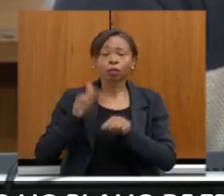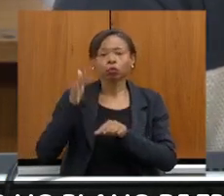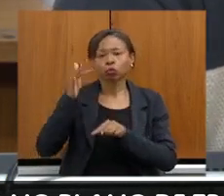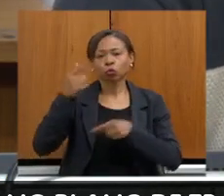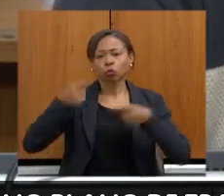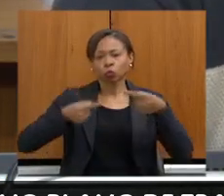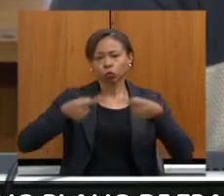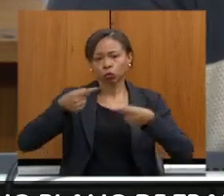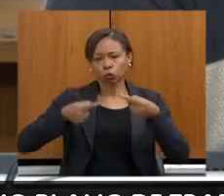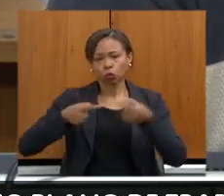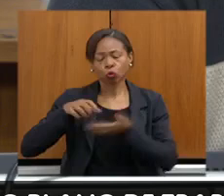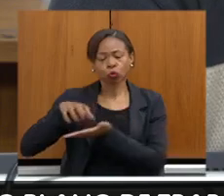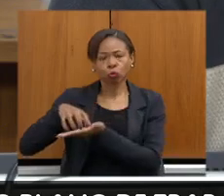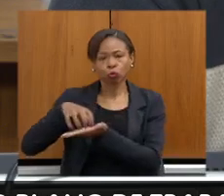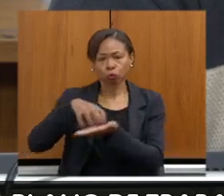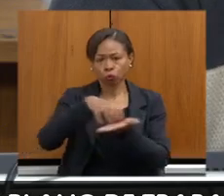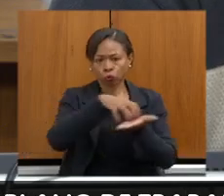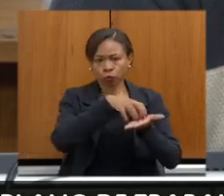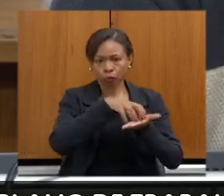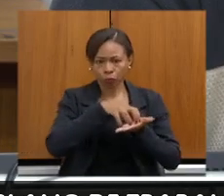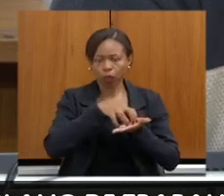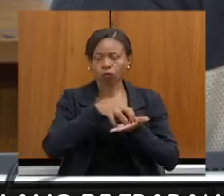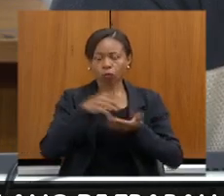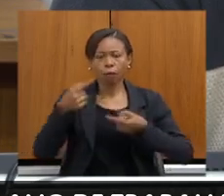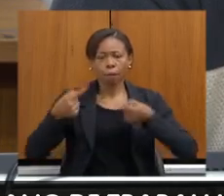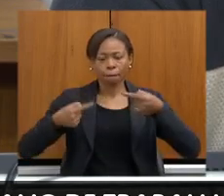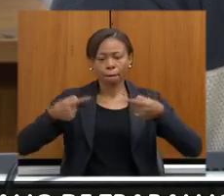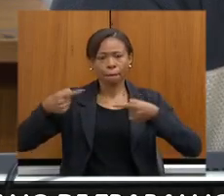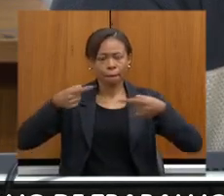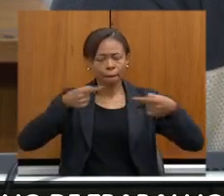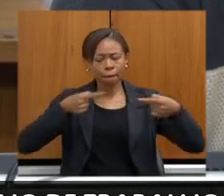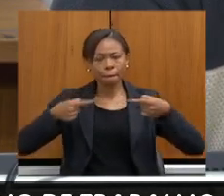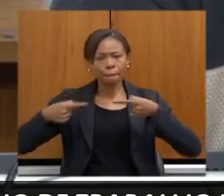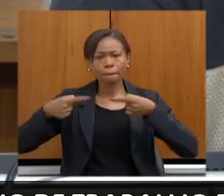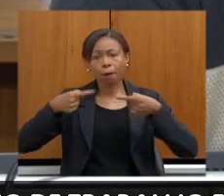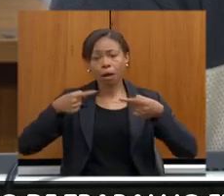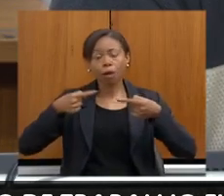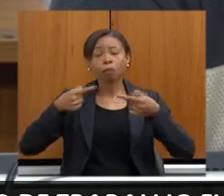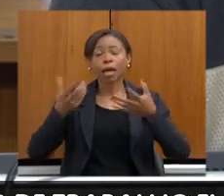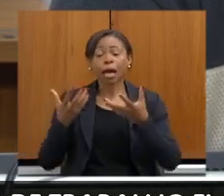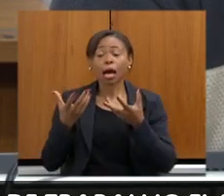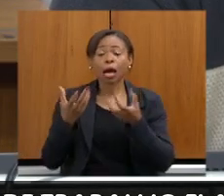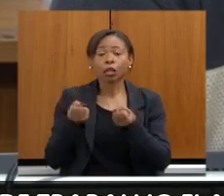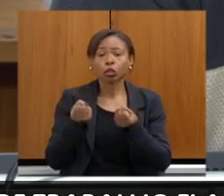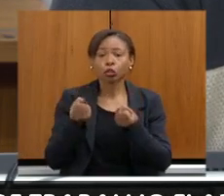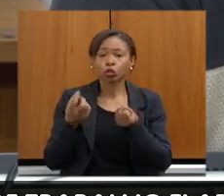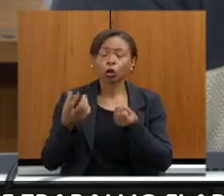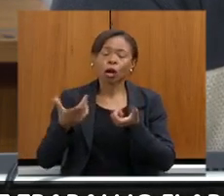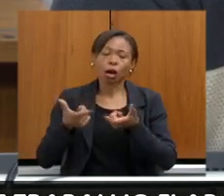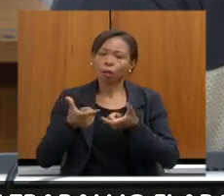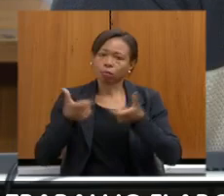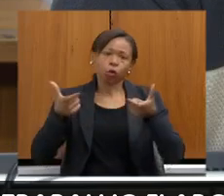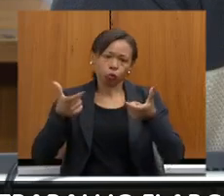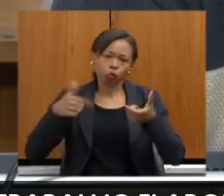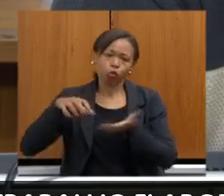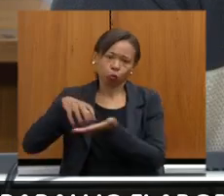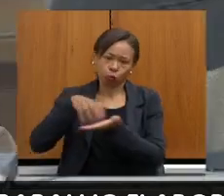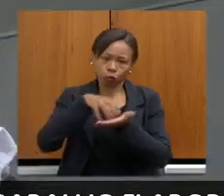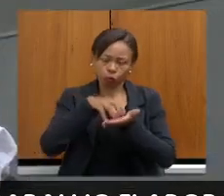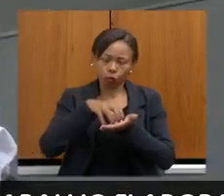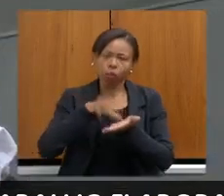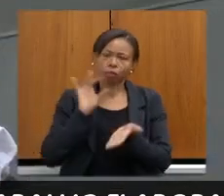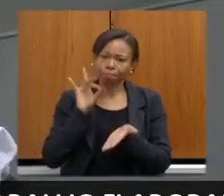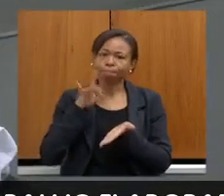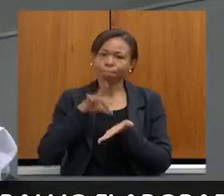os atores do setor para a gente ter uma adesão efetiva do setor. Então, podemos garantir aqui que